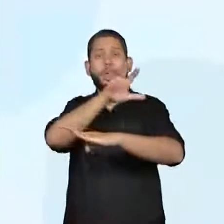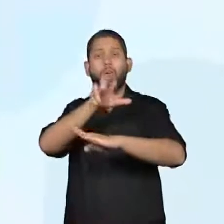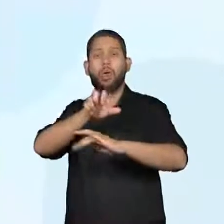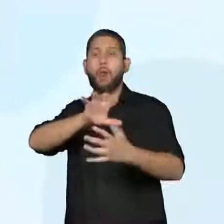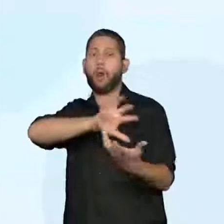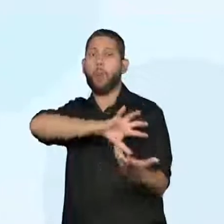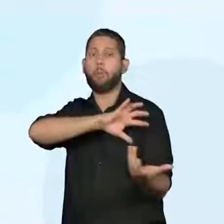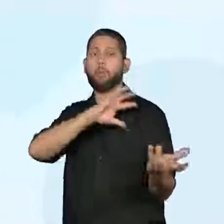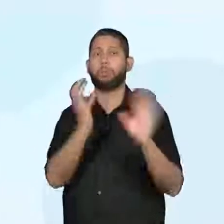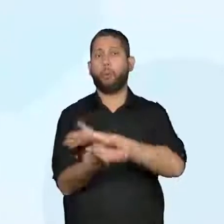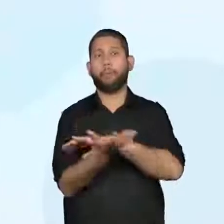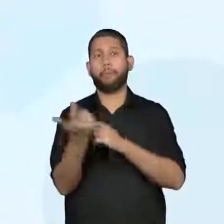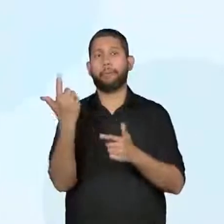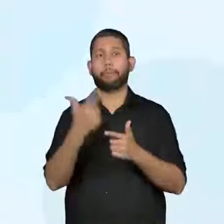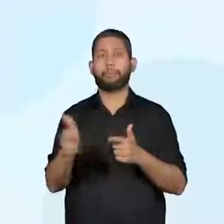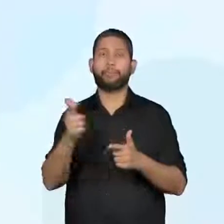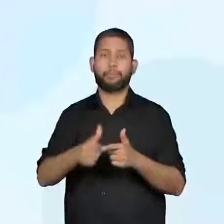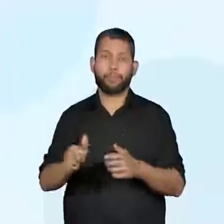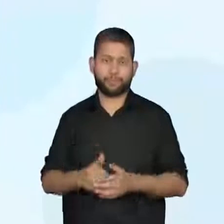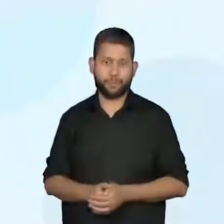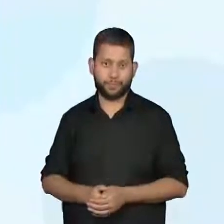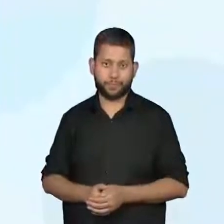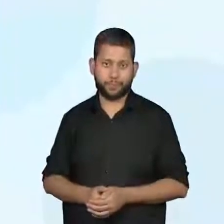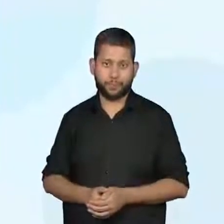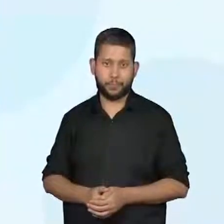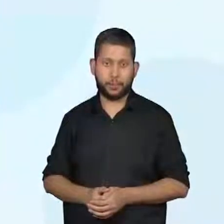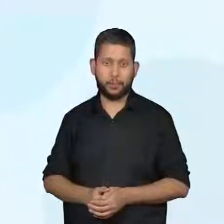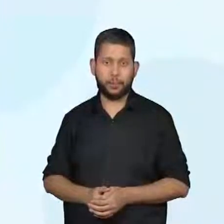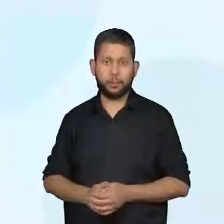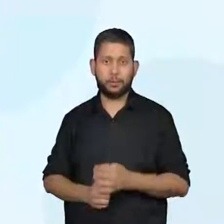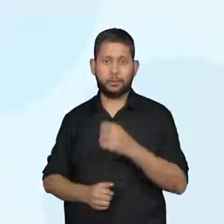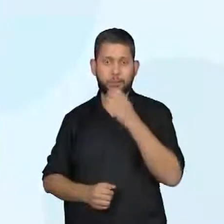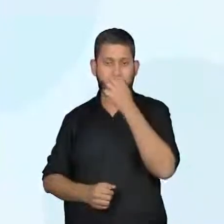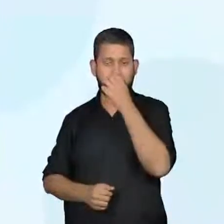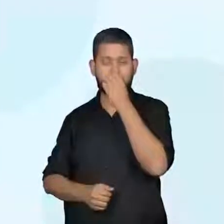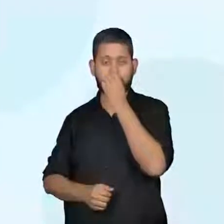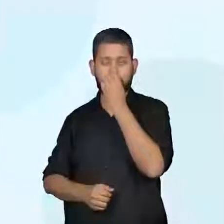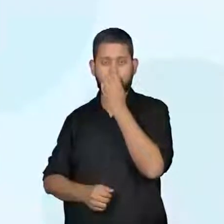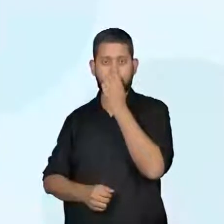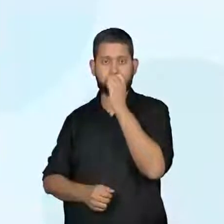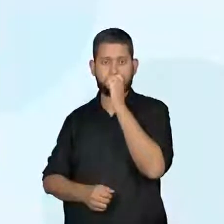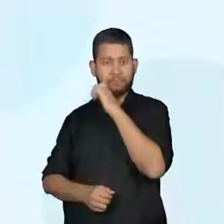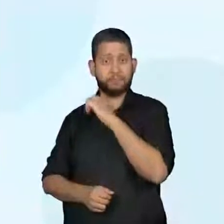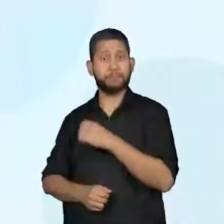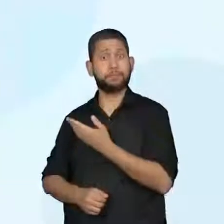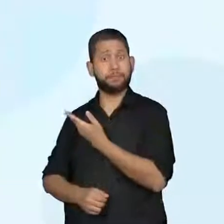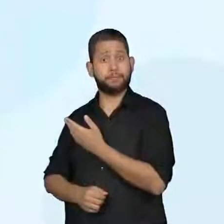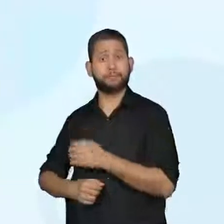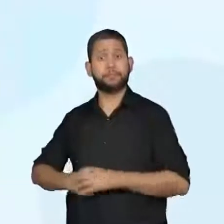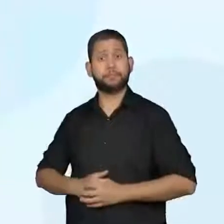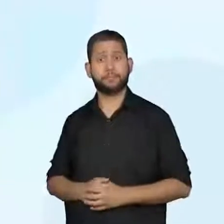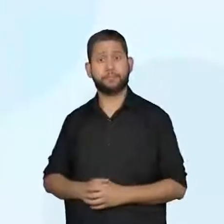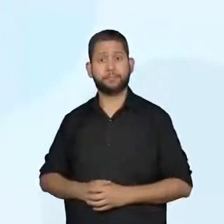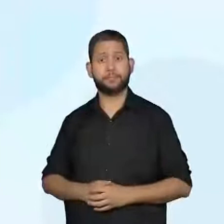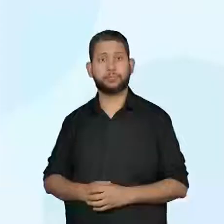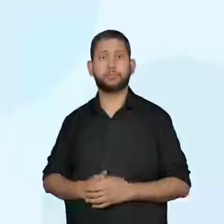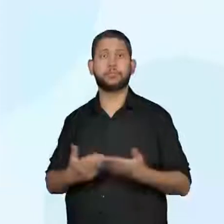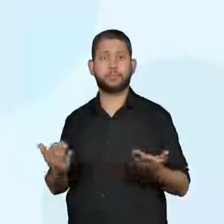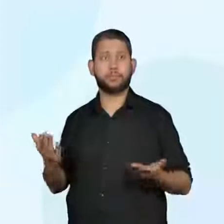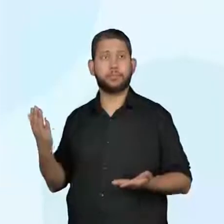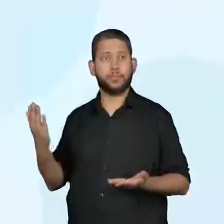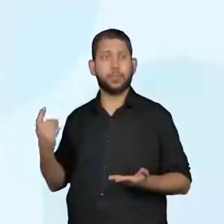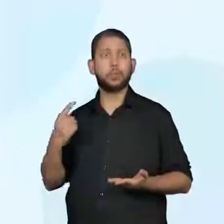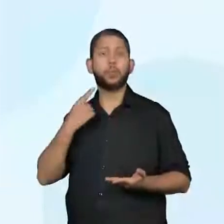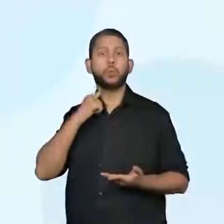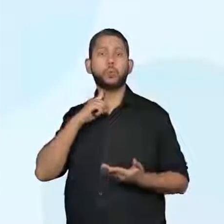demais seres vivos e ecossistemas. Muito bem. Olha só, então, a poluição que